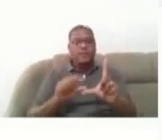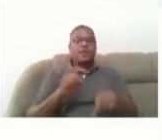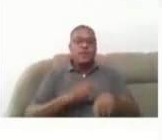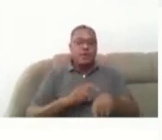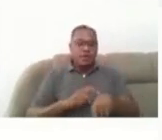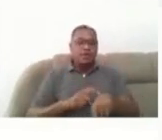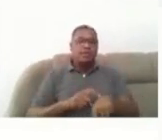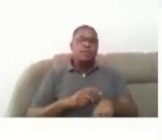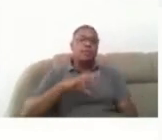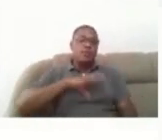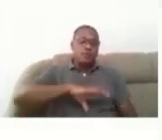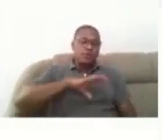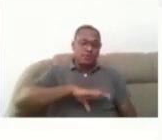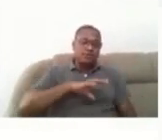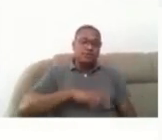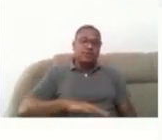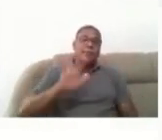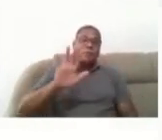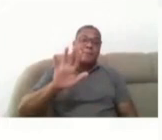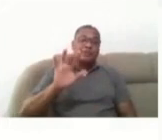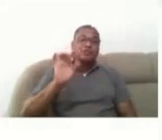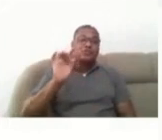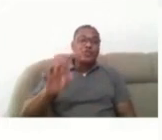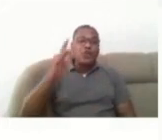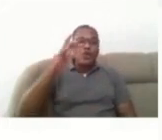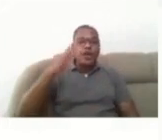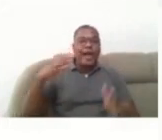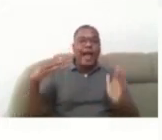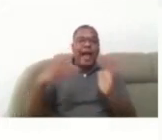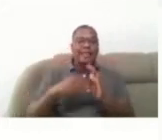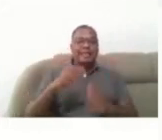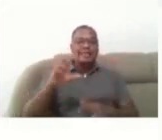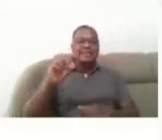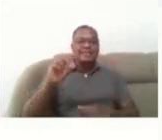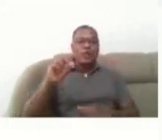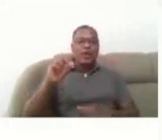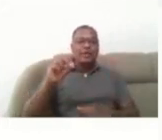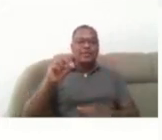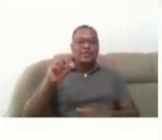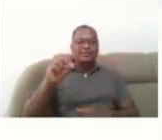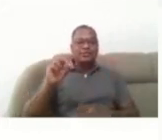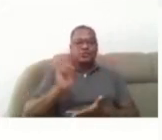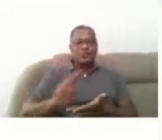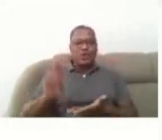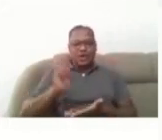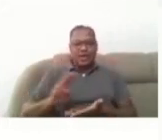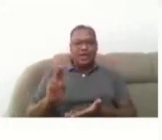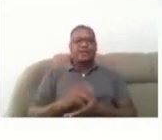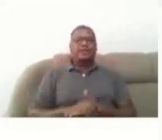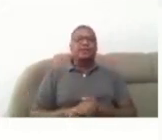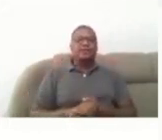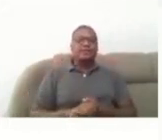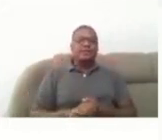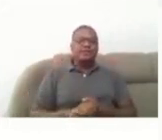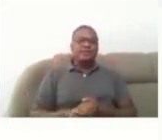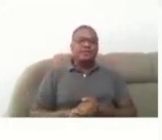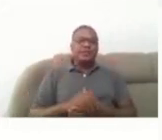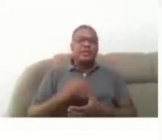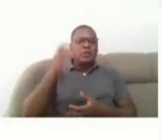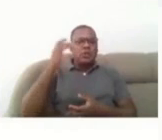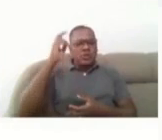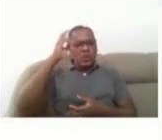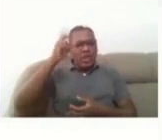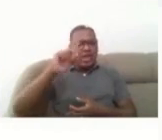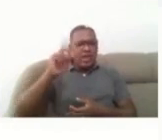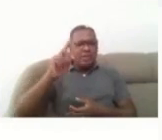só que isso só permite a presença de 50 usuários, normalmente no Meet, no eu não lembro agora para